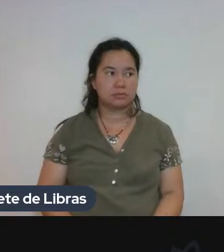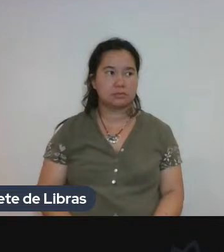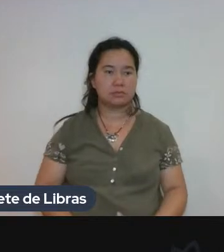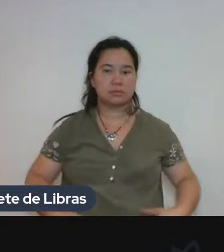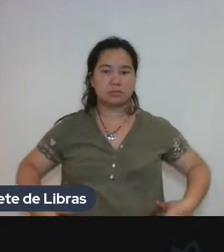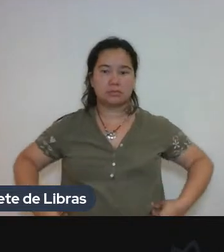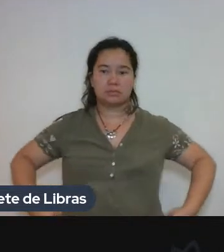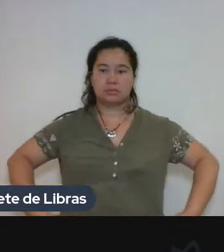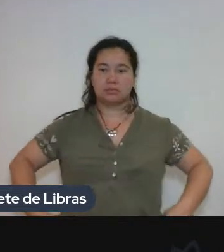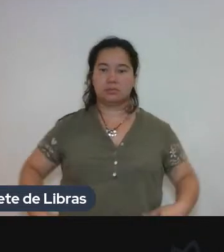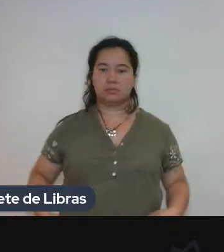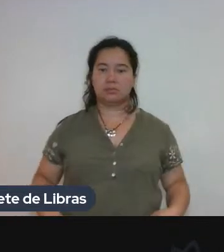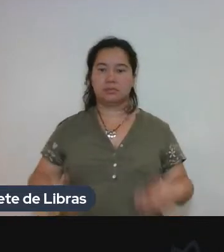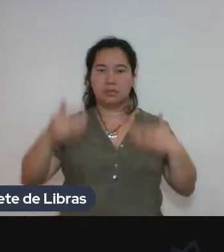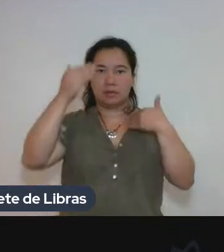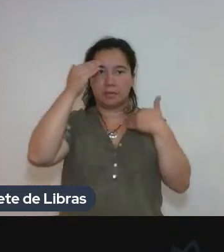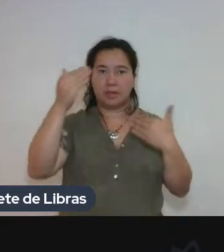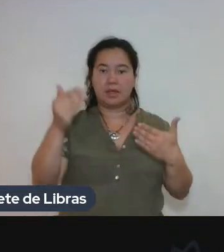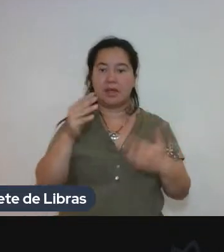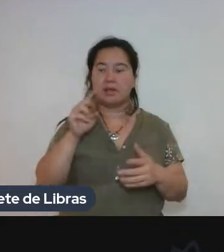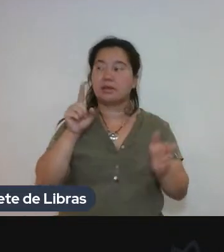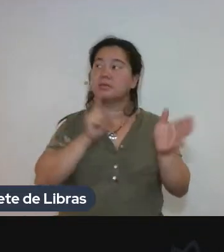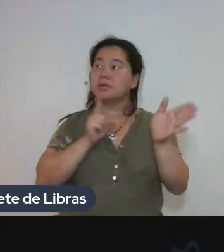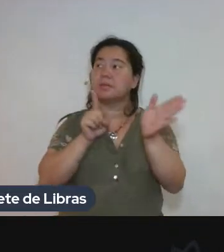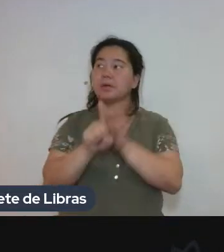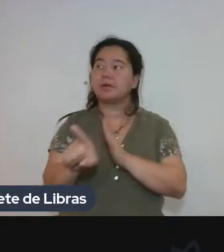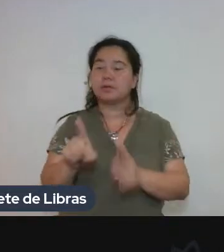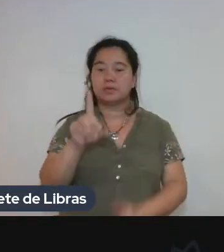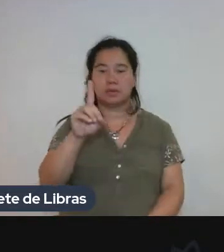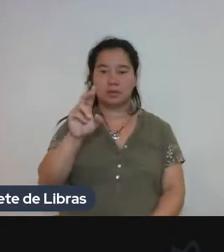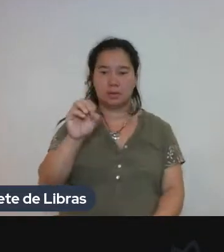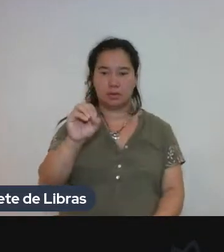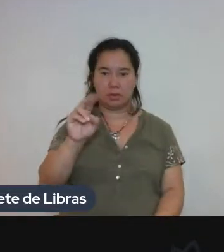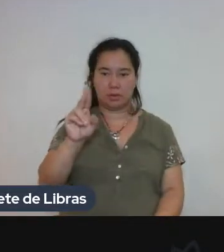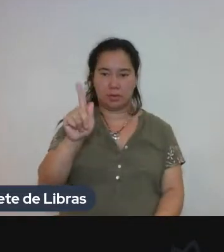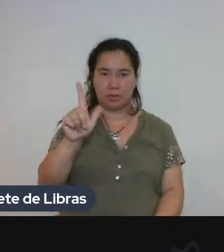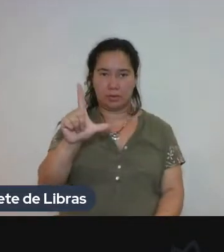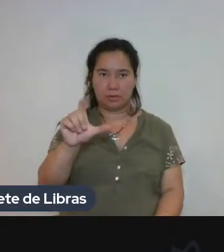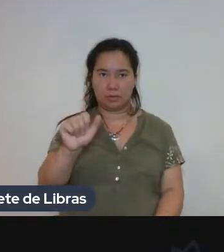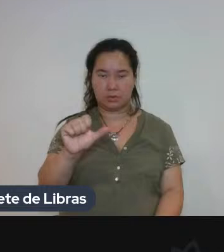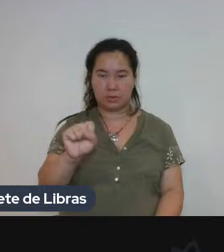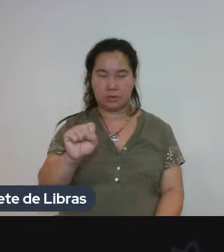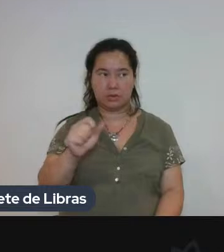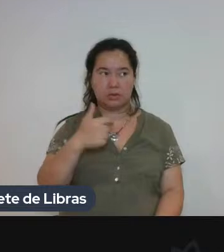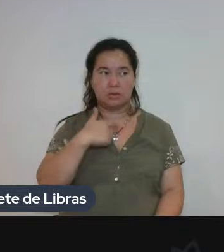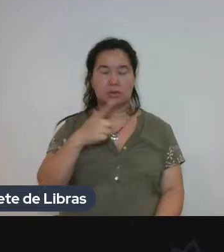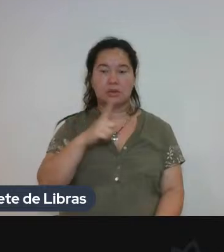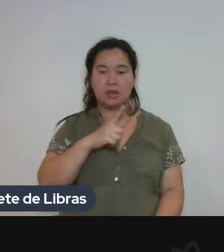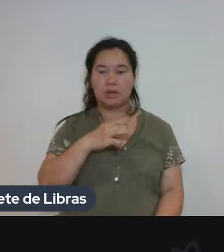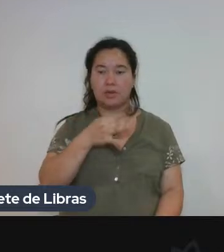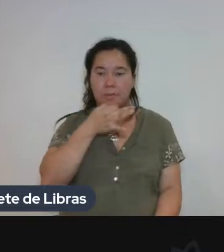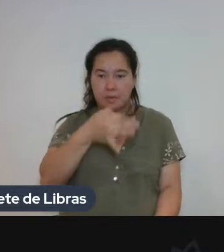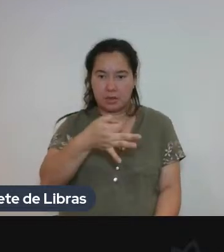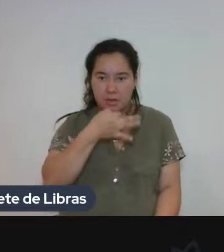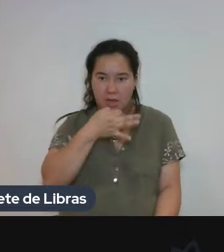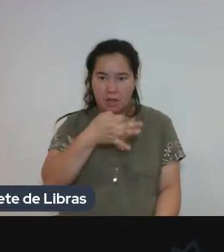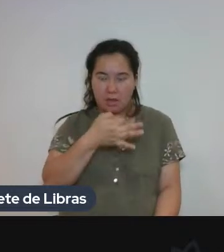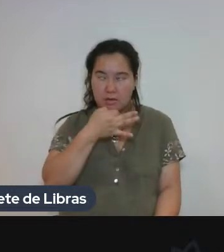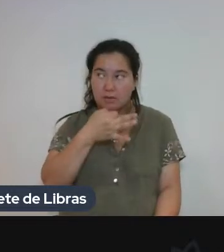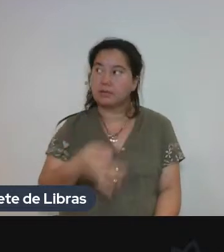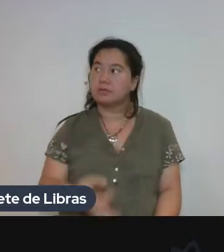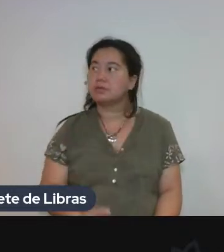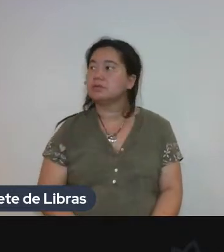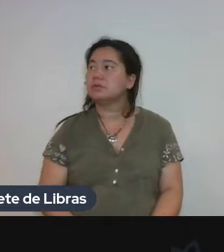Obrigada. A minha pergunta é para o Douglas, na verdade, em cima do comentário. Não é exatamente uma pergunta, pode até ser um comentário,